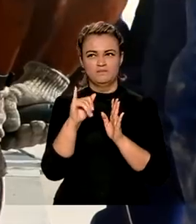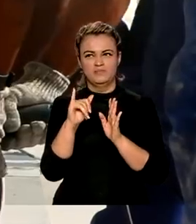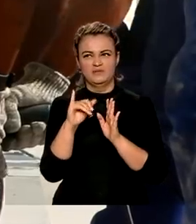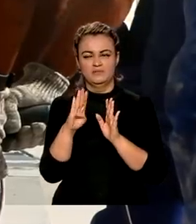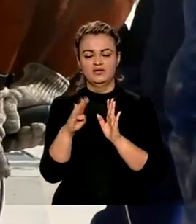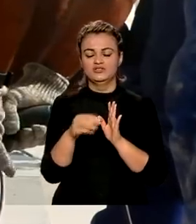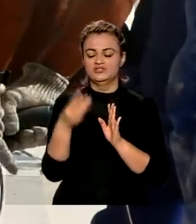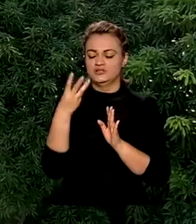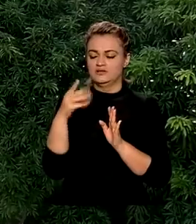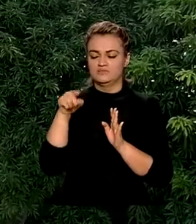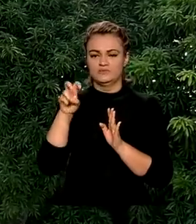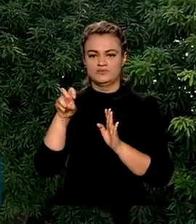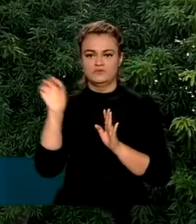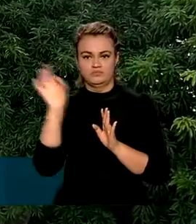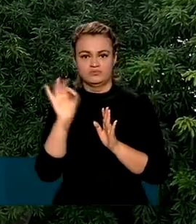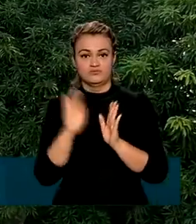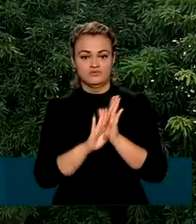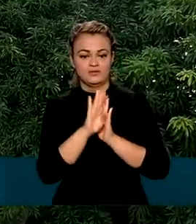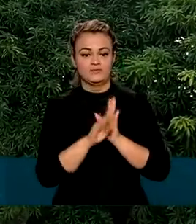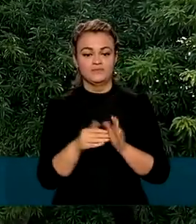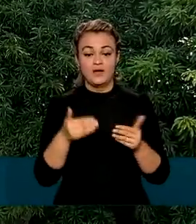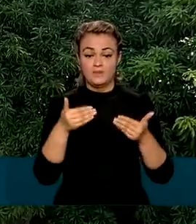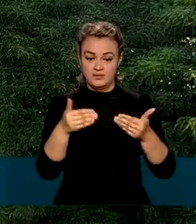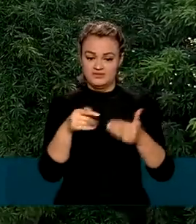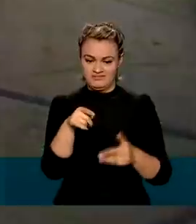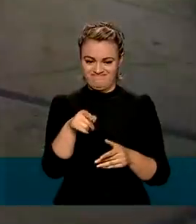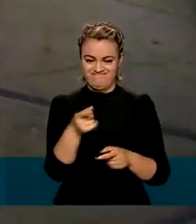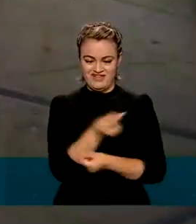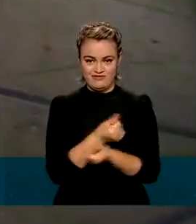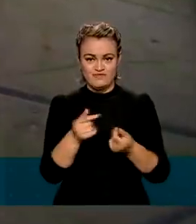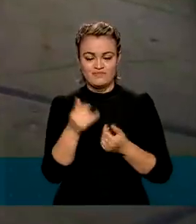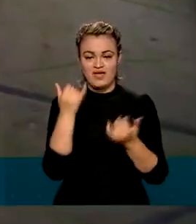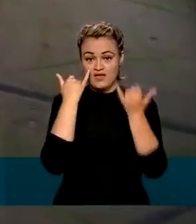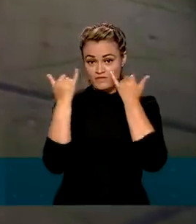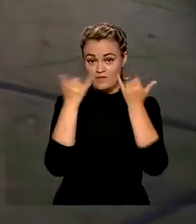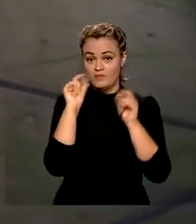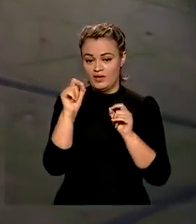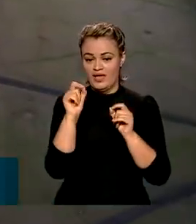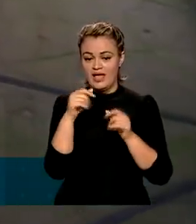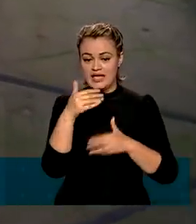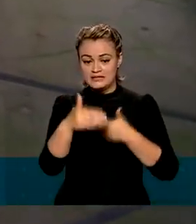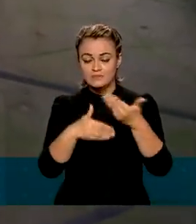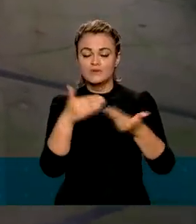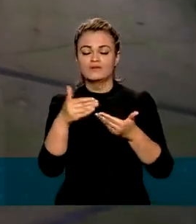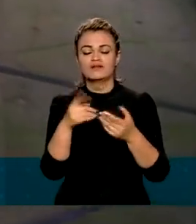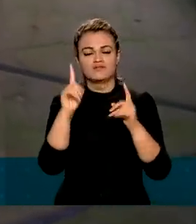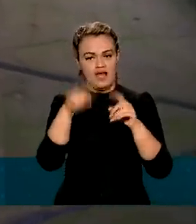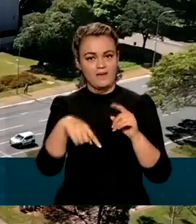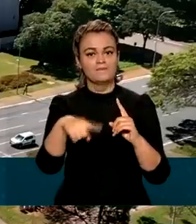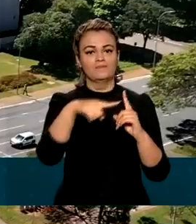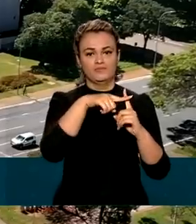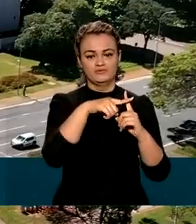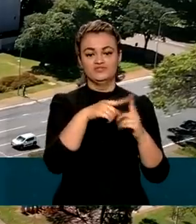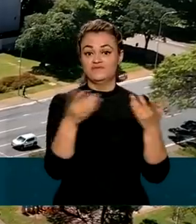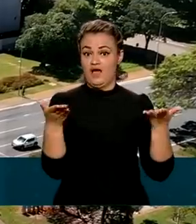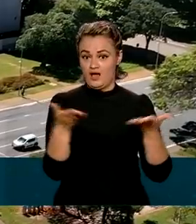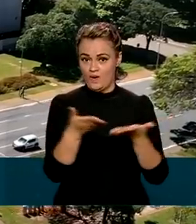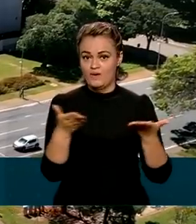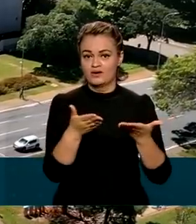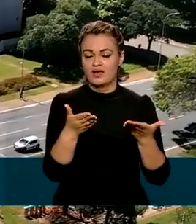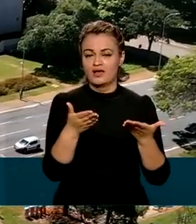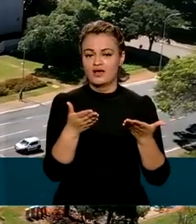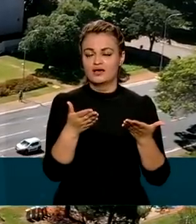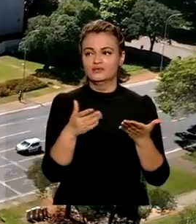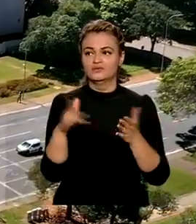,5%. Segundo o Ministério da Economia, os dados revelam que o avanço é mais positivo na atual recuperação